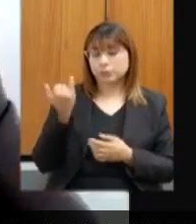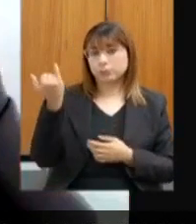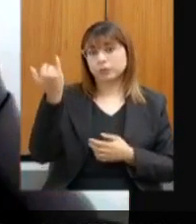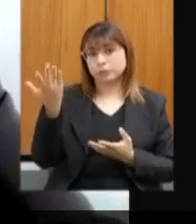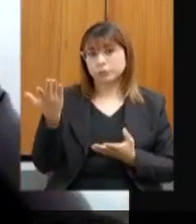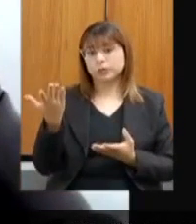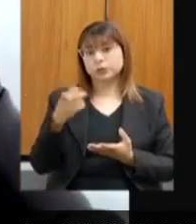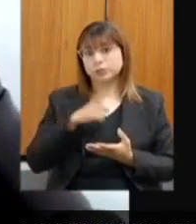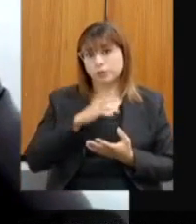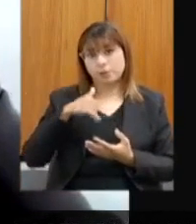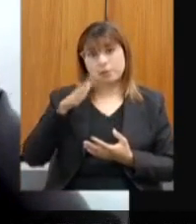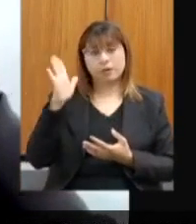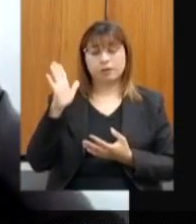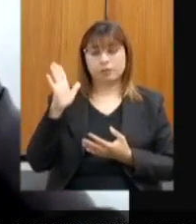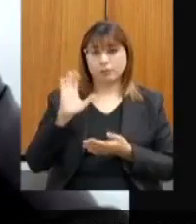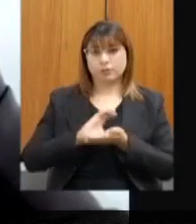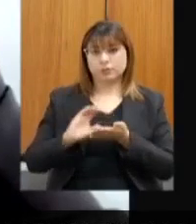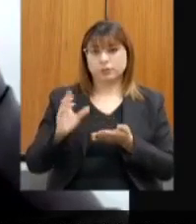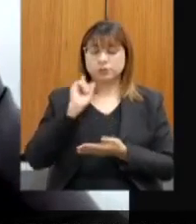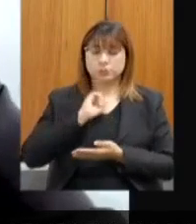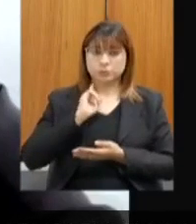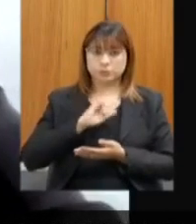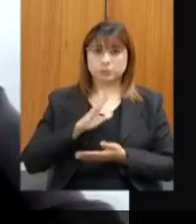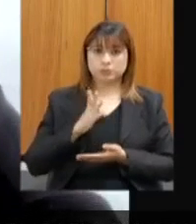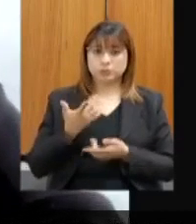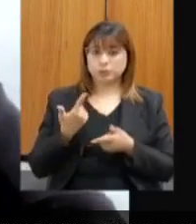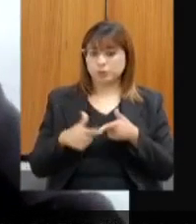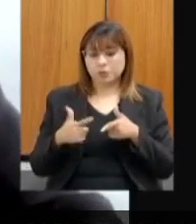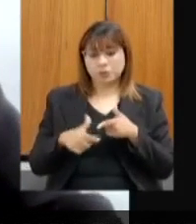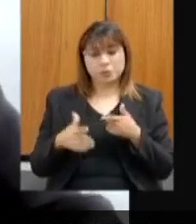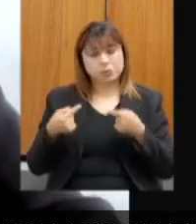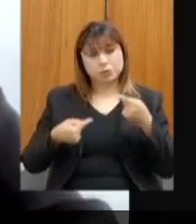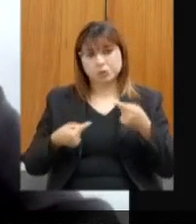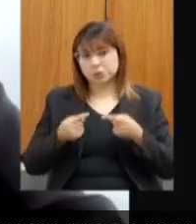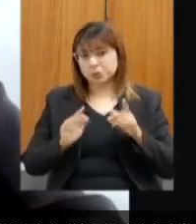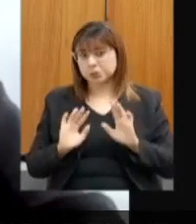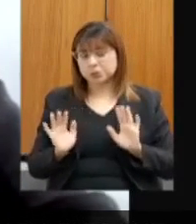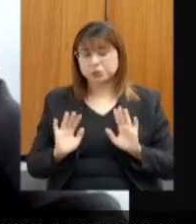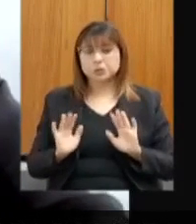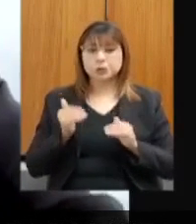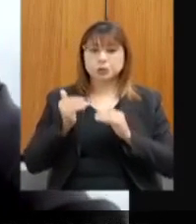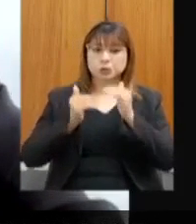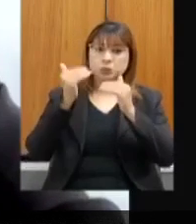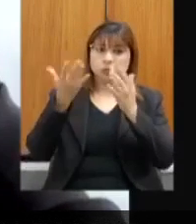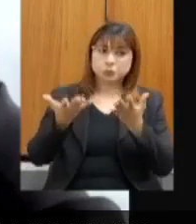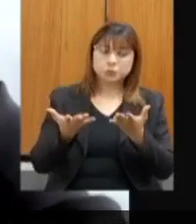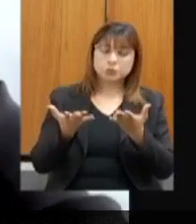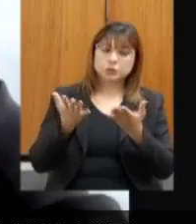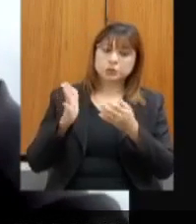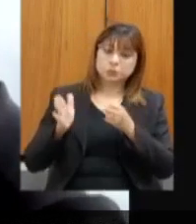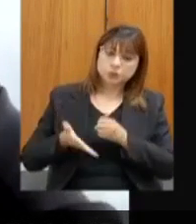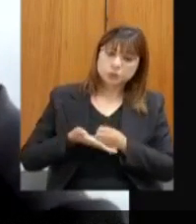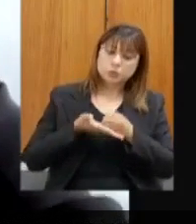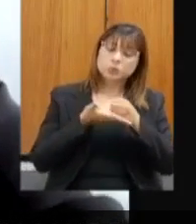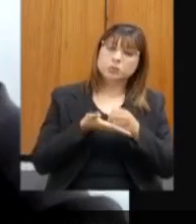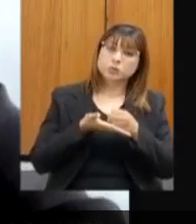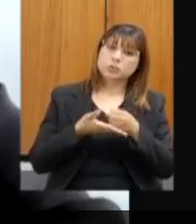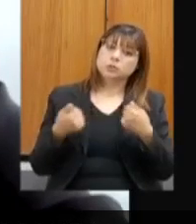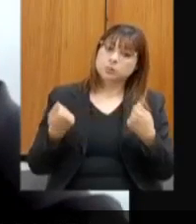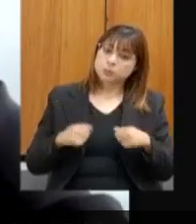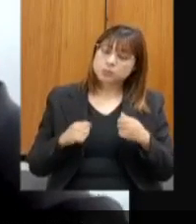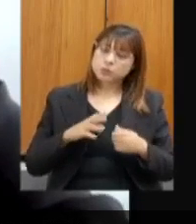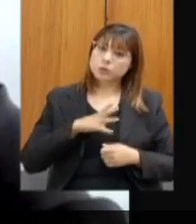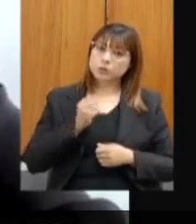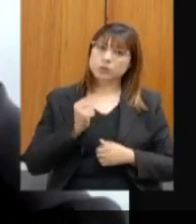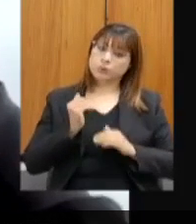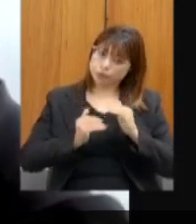muito mais recurso para a Minas. Não tenho nenhum problema com esse debate, o desenvolvimento sustentável tem que ser ter coragem